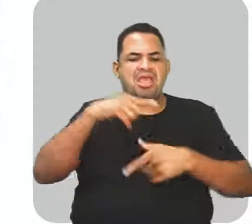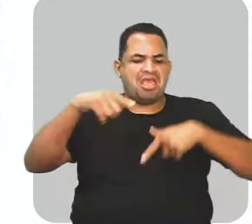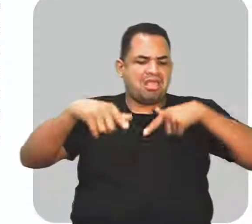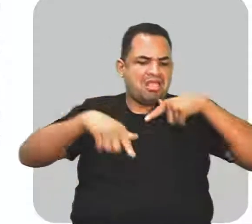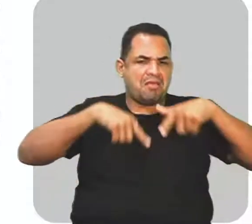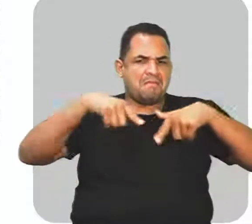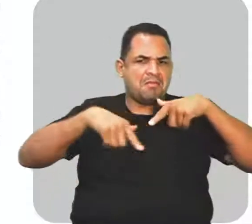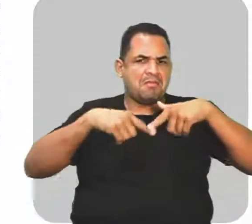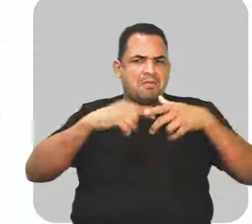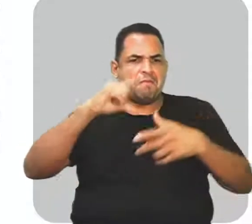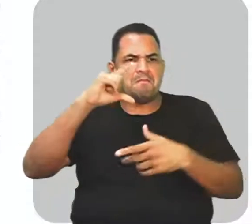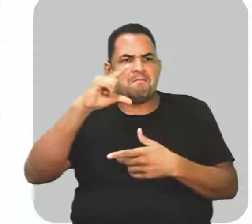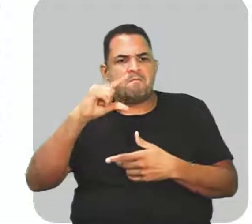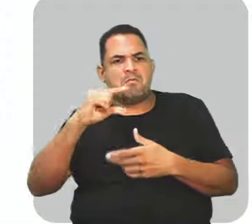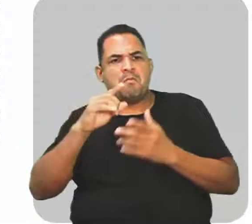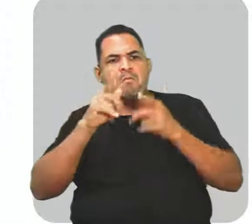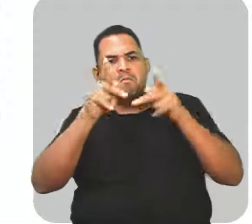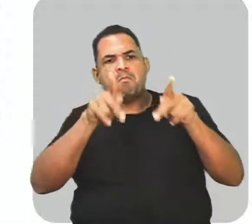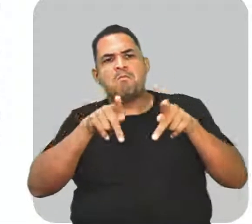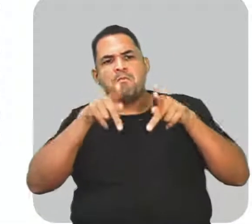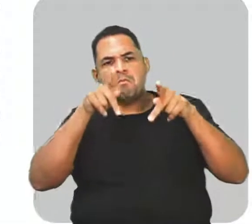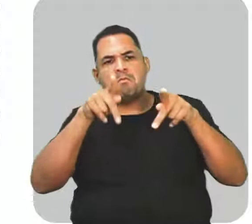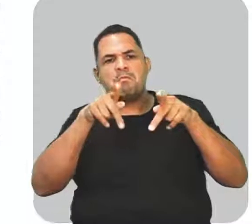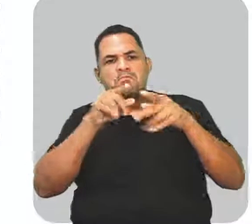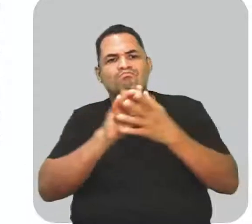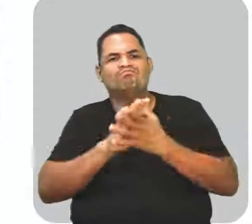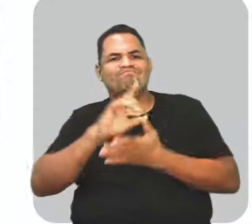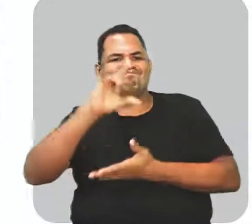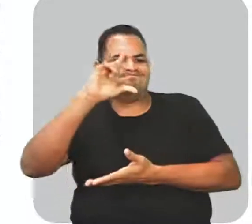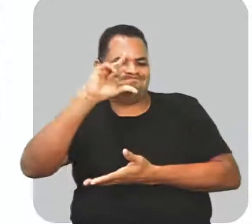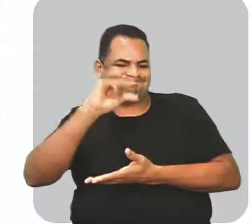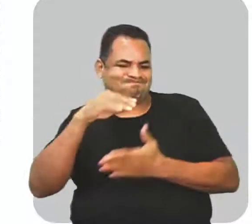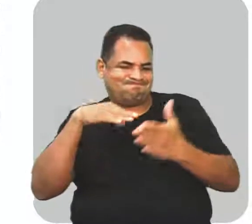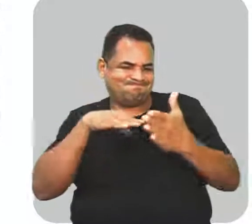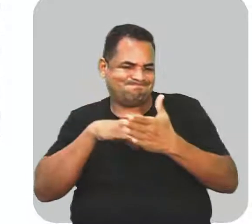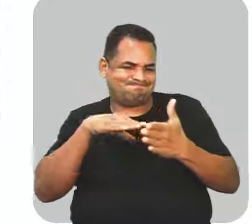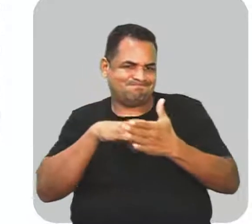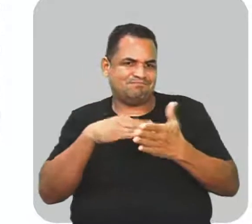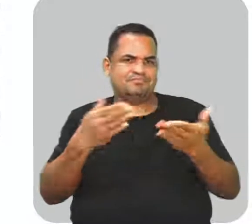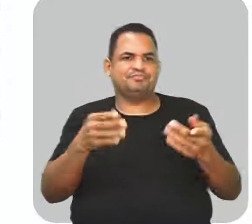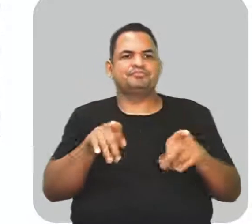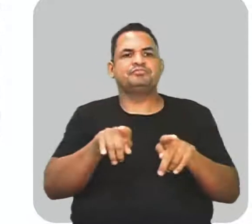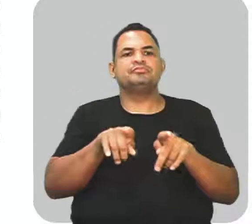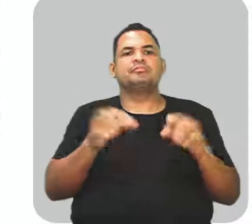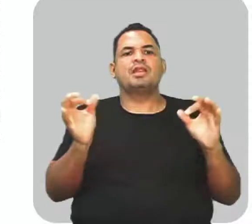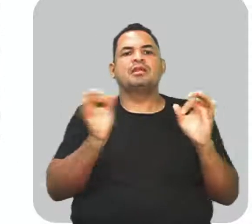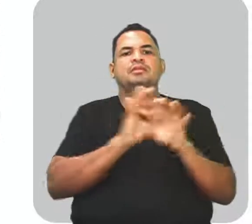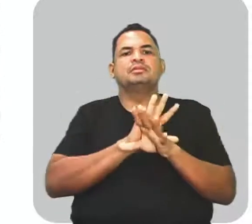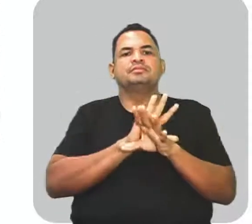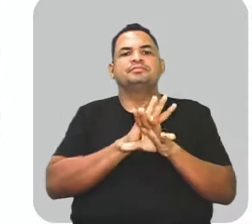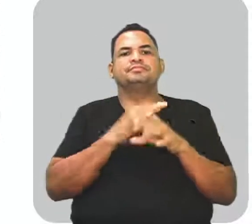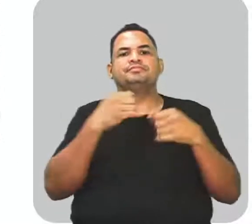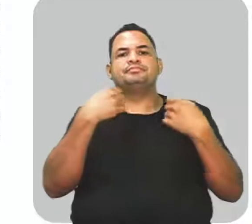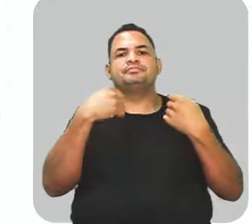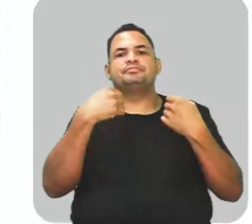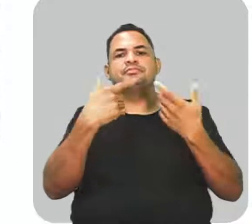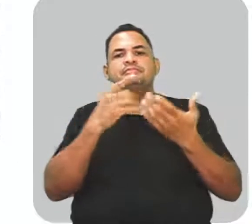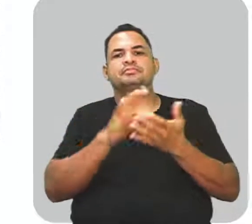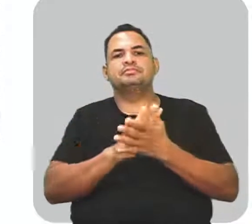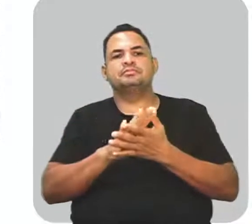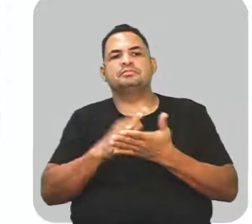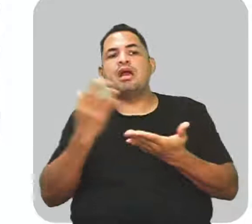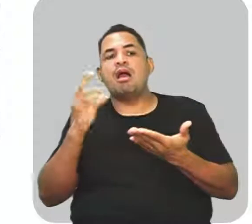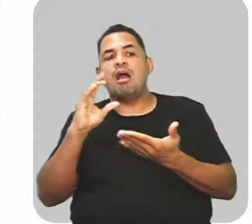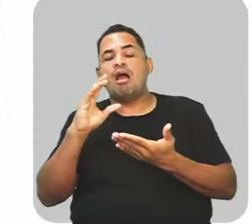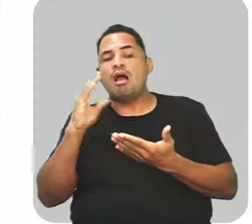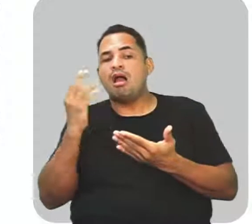empregos destinadas ao público feminino é muito limitada. Portanto, medidas são necessárias para resolver